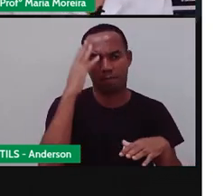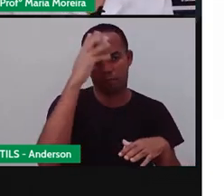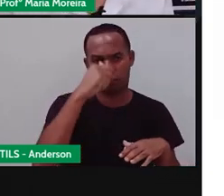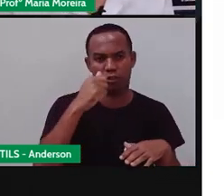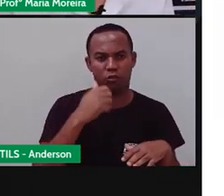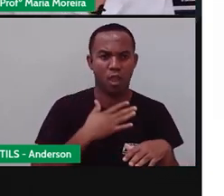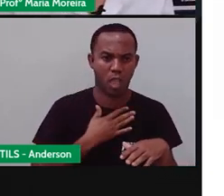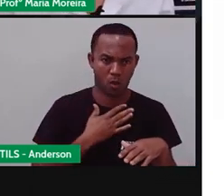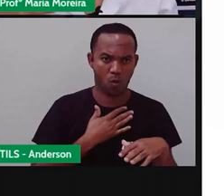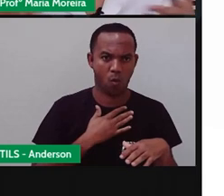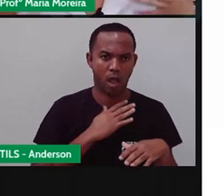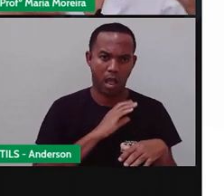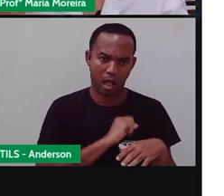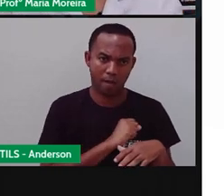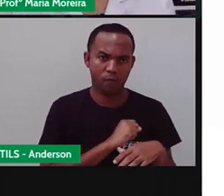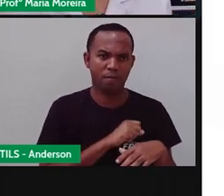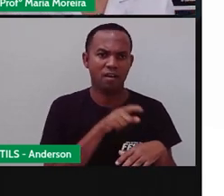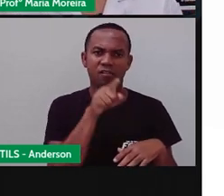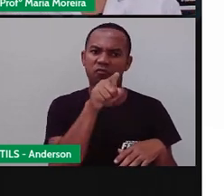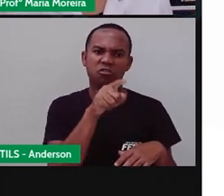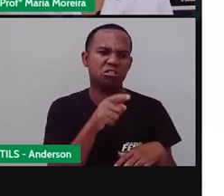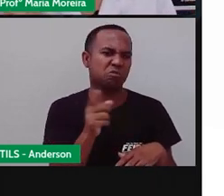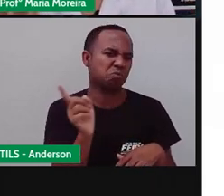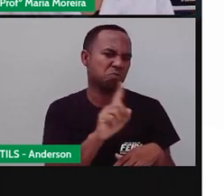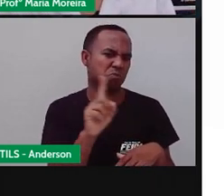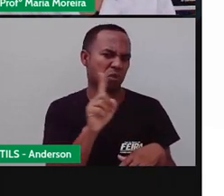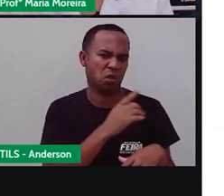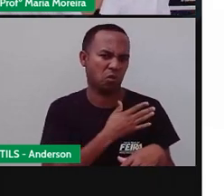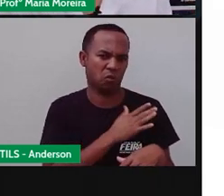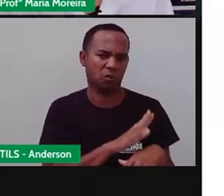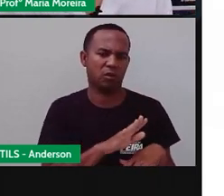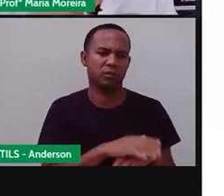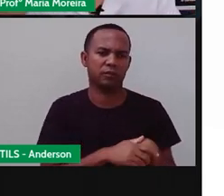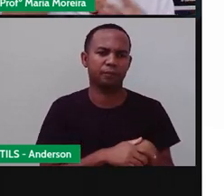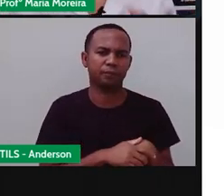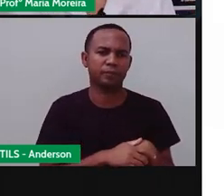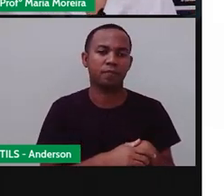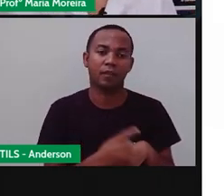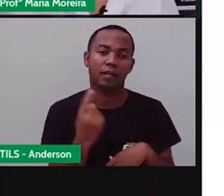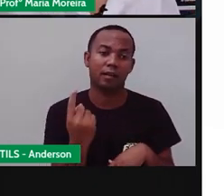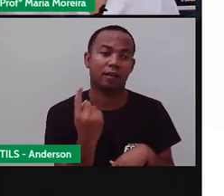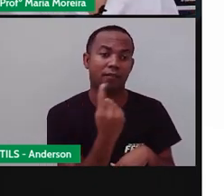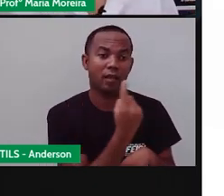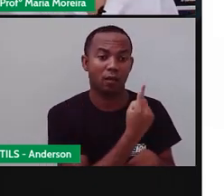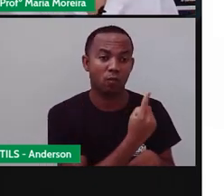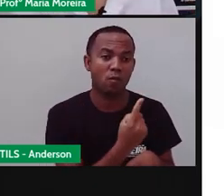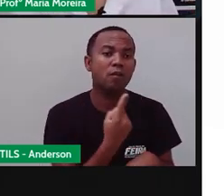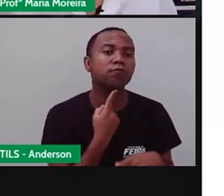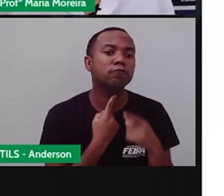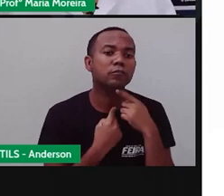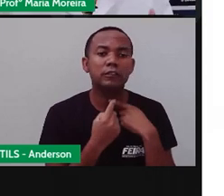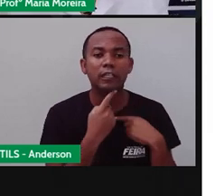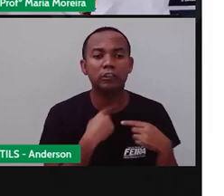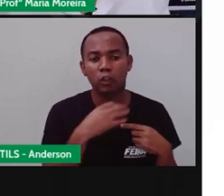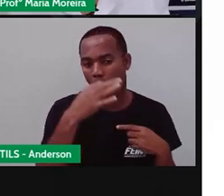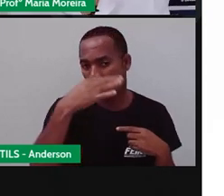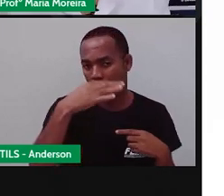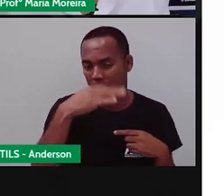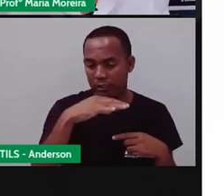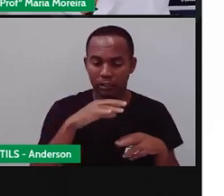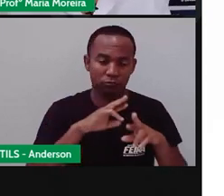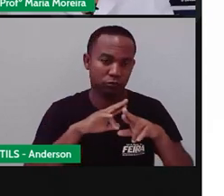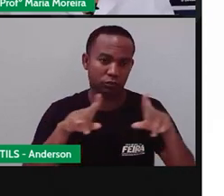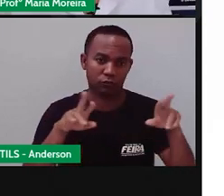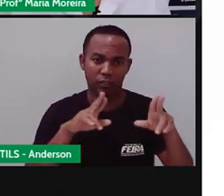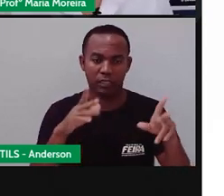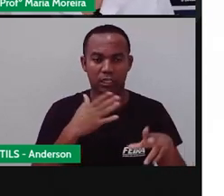pra você. Ou pode ser bonito também, mas a gente precisa do quê? Cada um tem a sua opinião. Então, a paisagem que é bonita pra